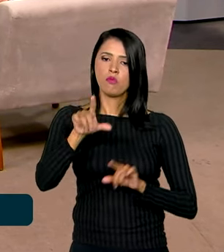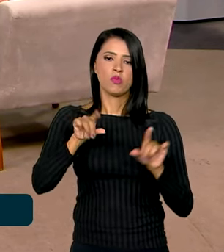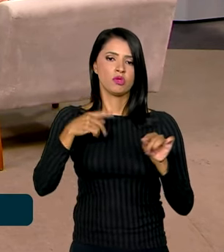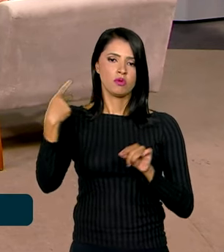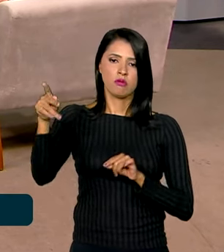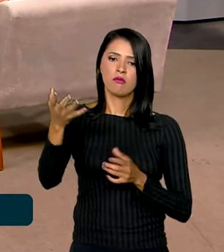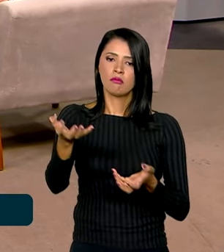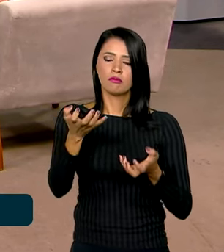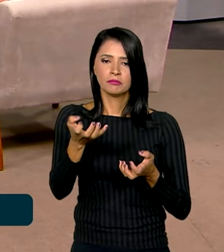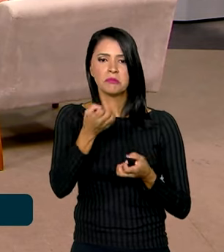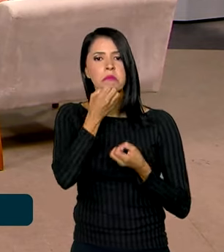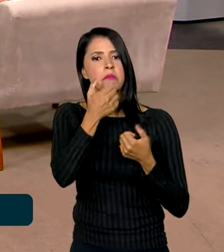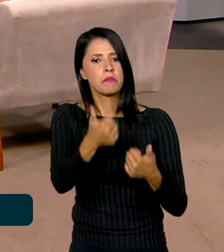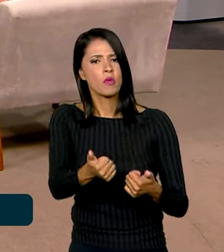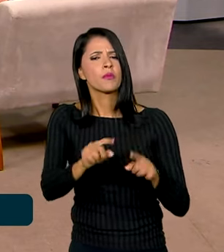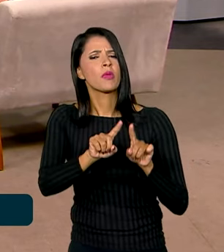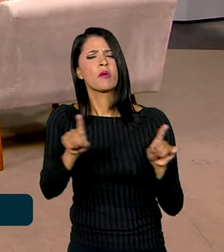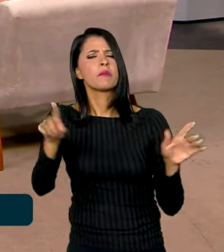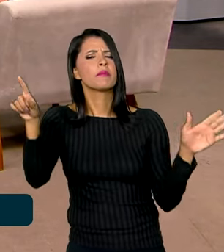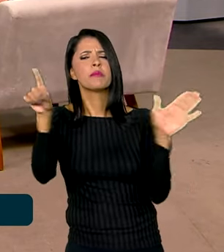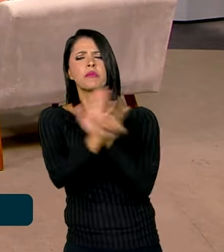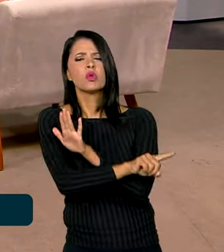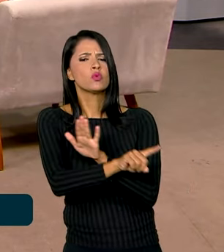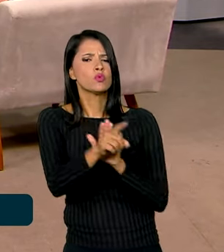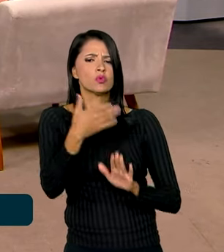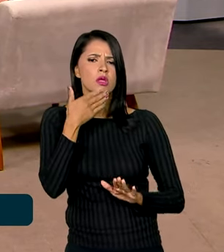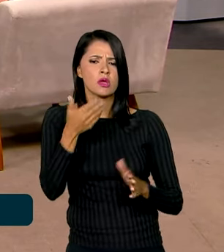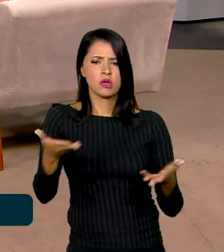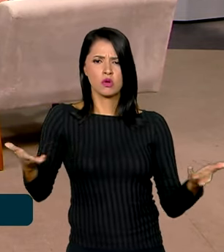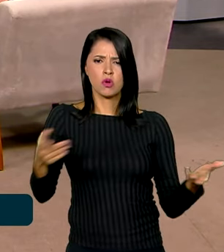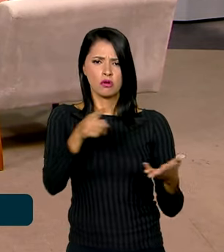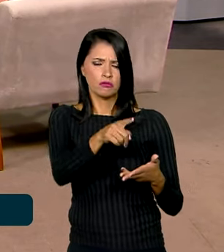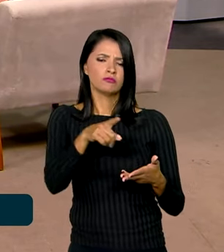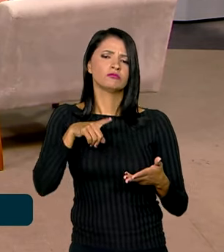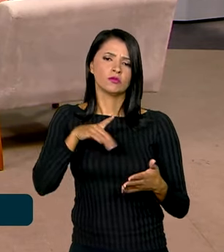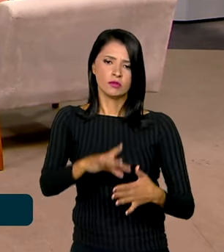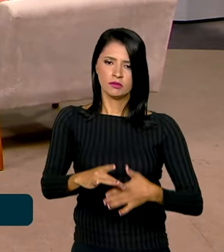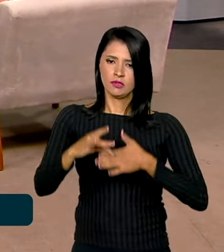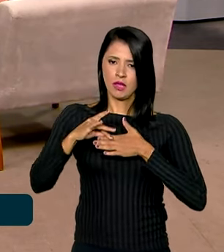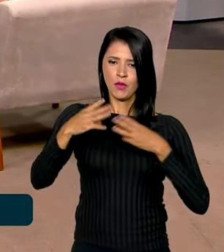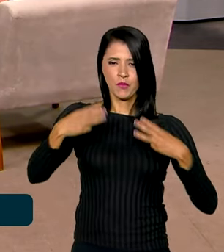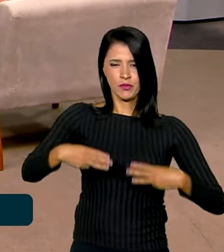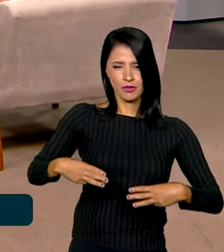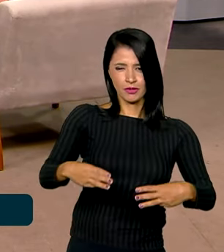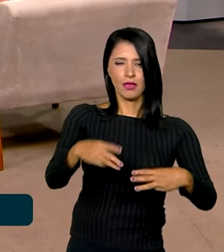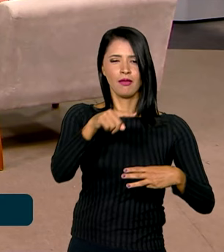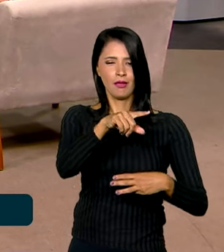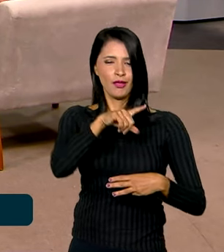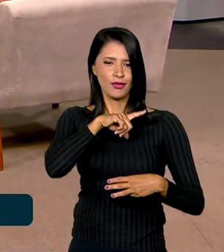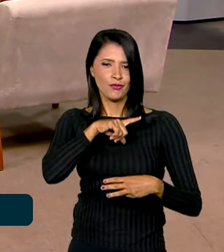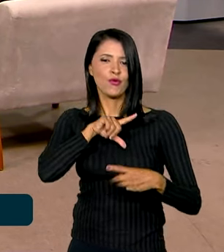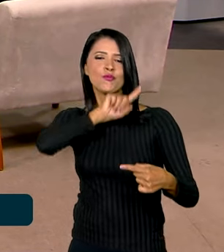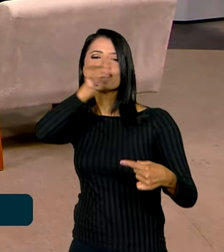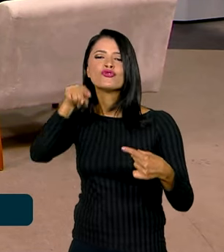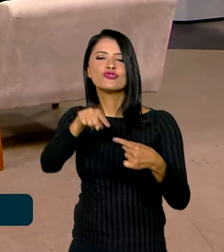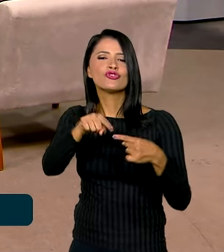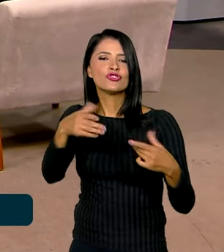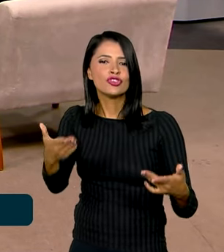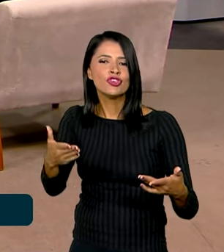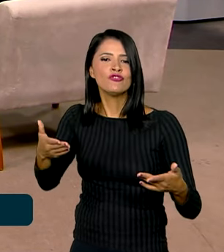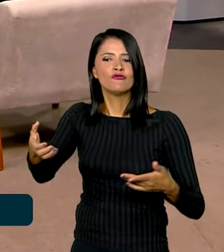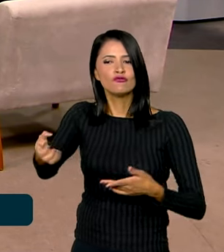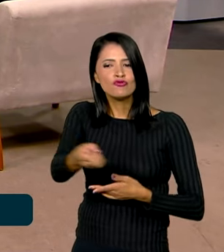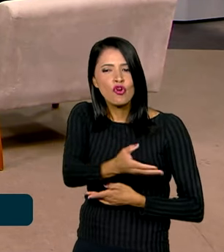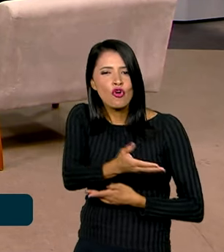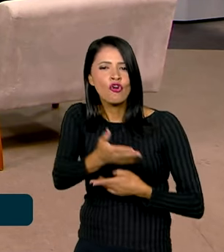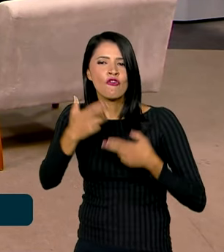que ela gostaria. Muito bom. Agora, uma pergunta mais conceitual, ministra, a senhora comanda um ministério que tem como objetivo aí modernizar,